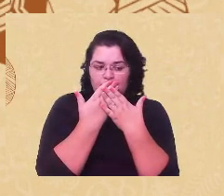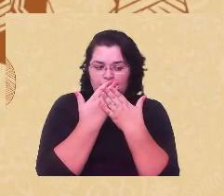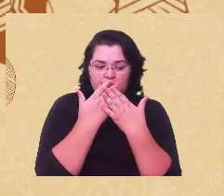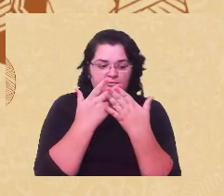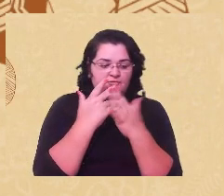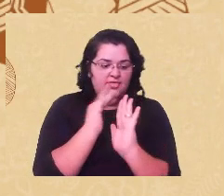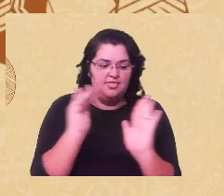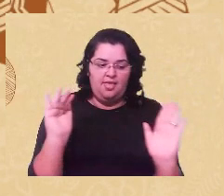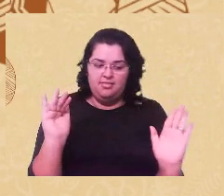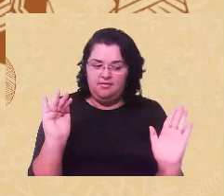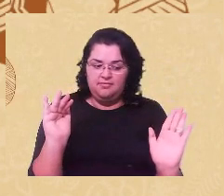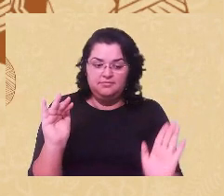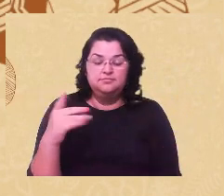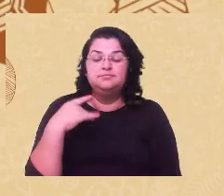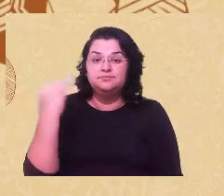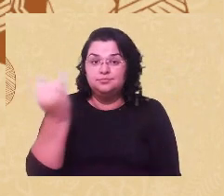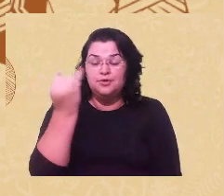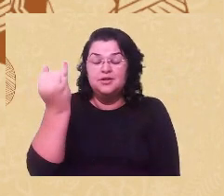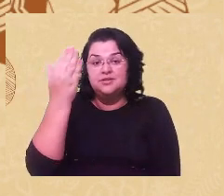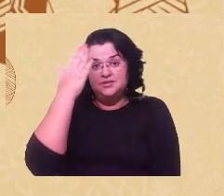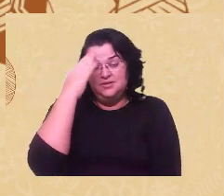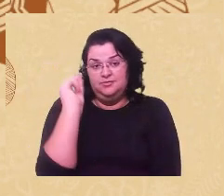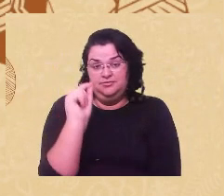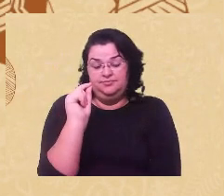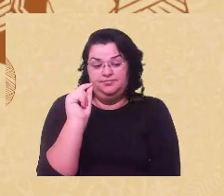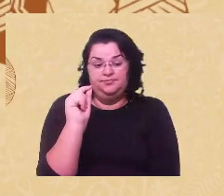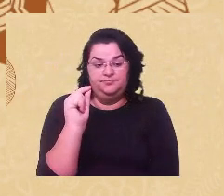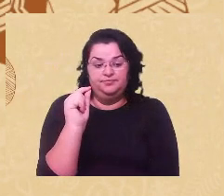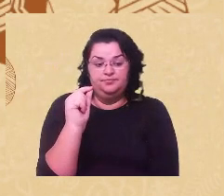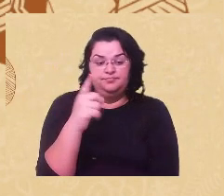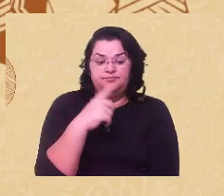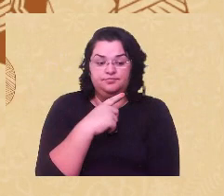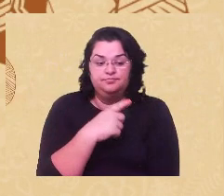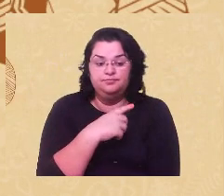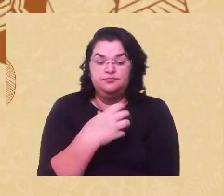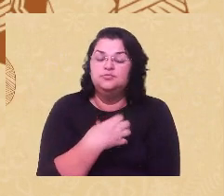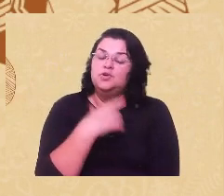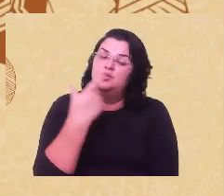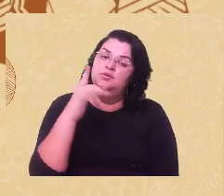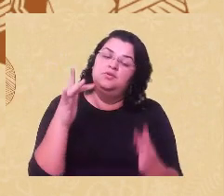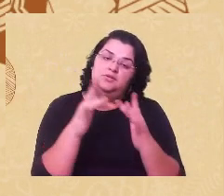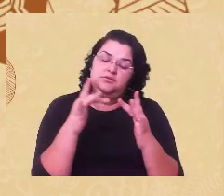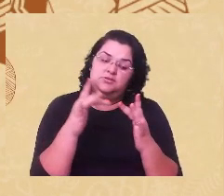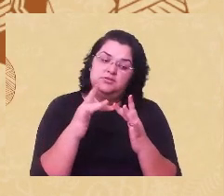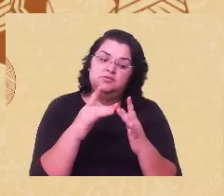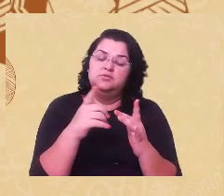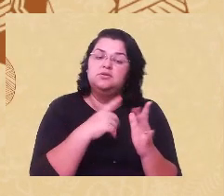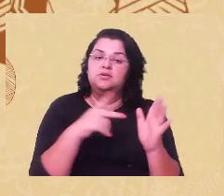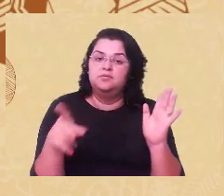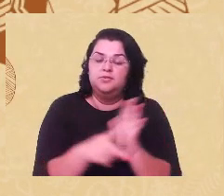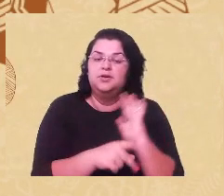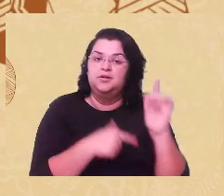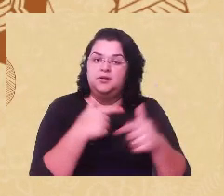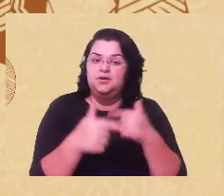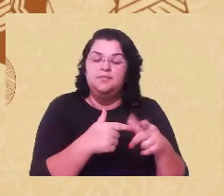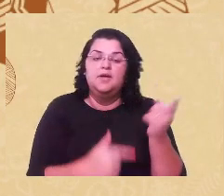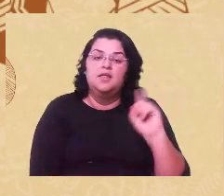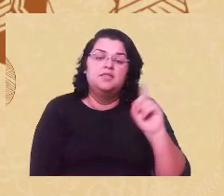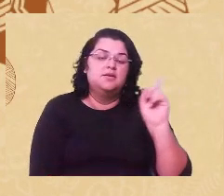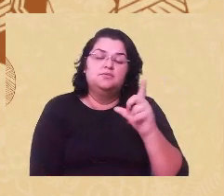É muito importante que a gente saiba, e aí nesse caso, efetivamente, em uma outra relação, mas que o nosso papel ali não é de